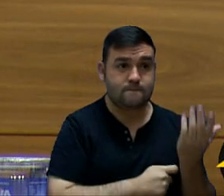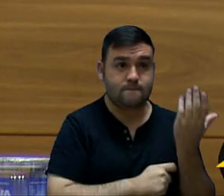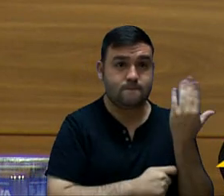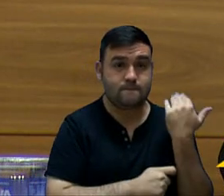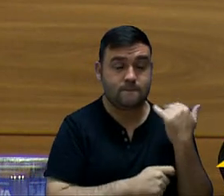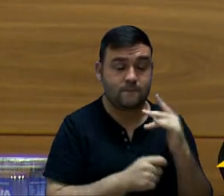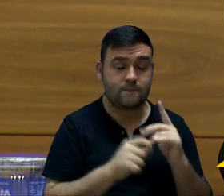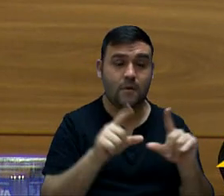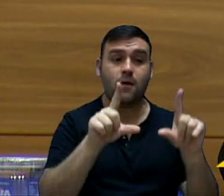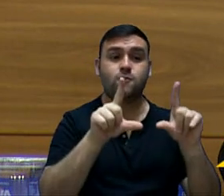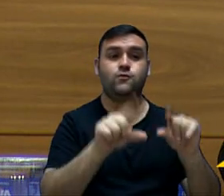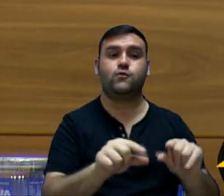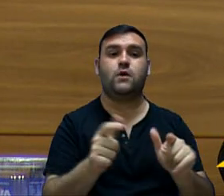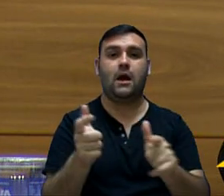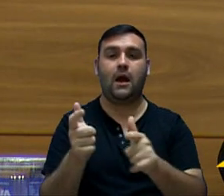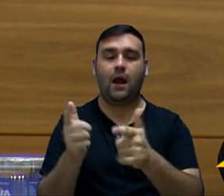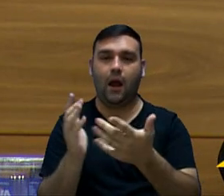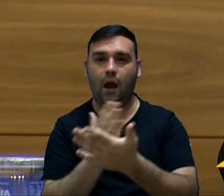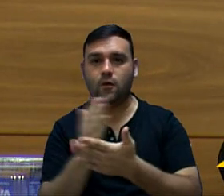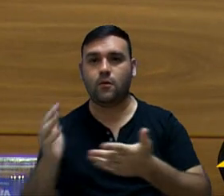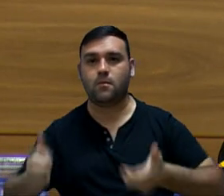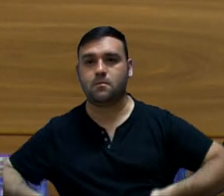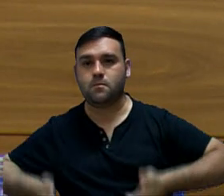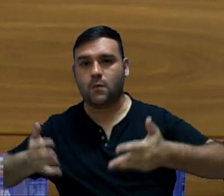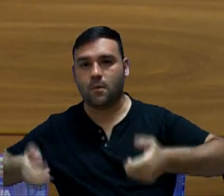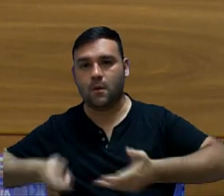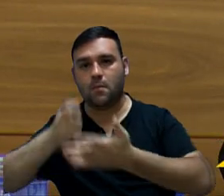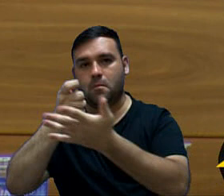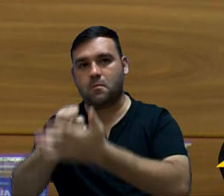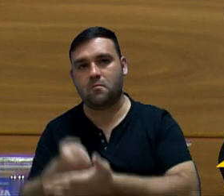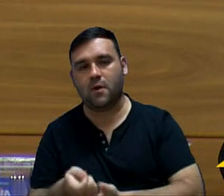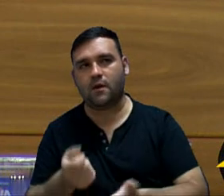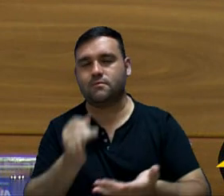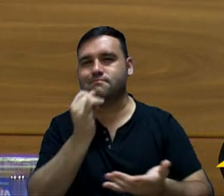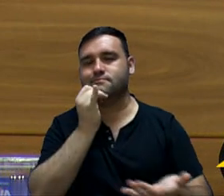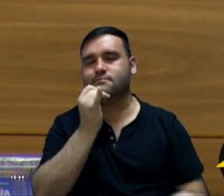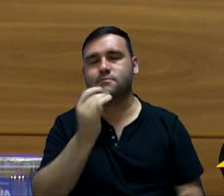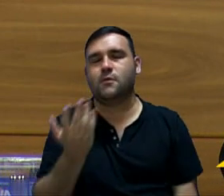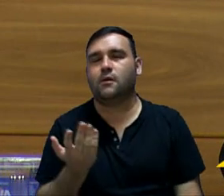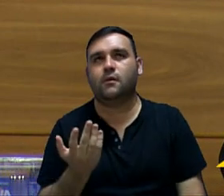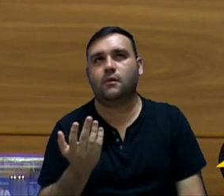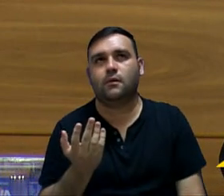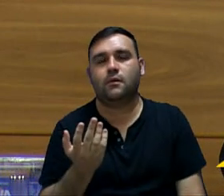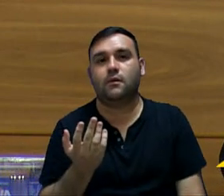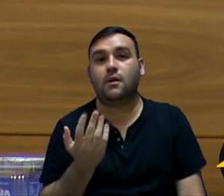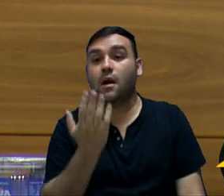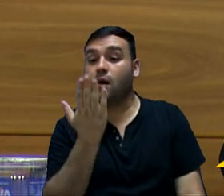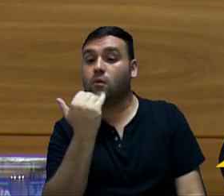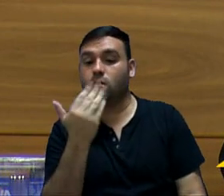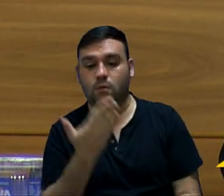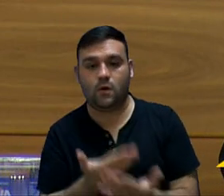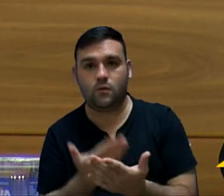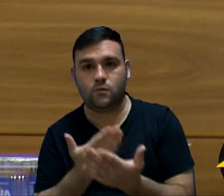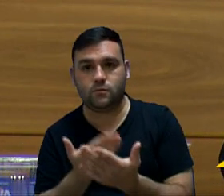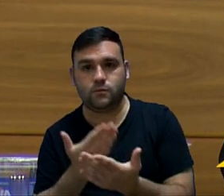reduzidas despesas de custeio, como, por exemplo, merenda,